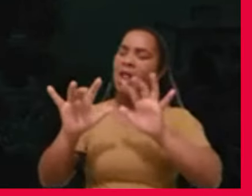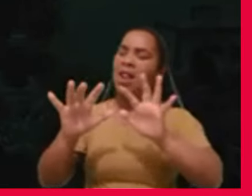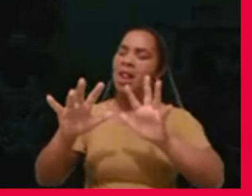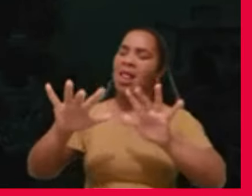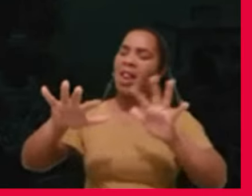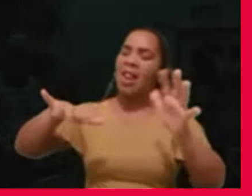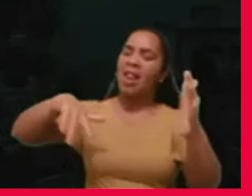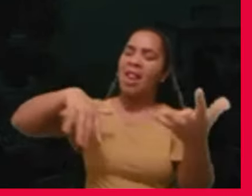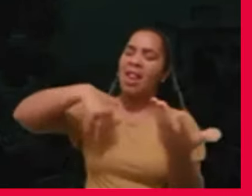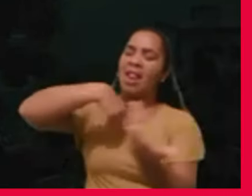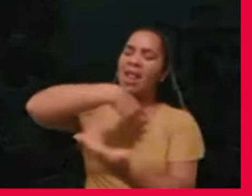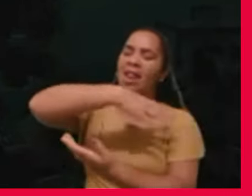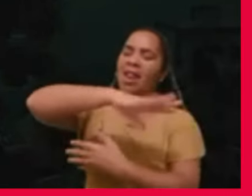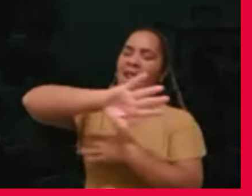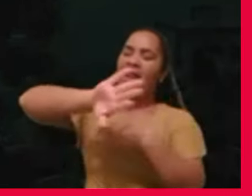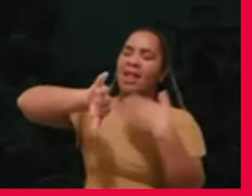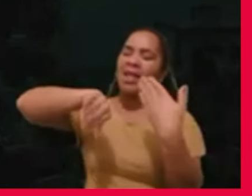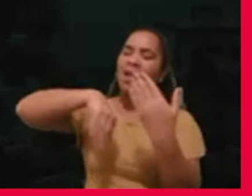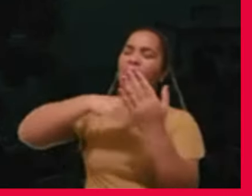Repete,